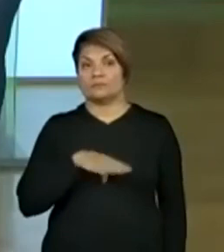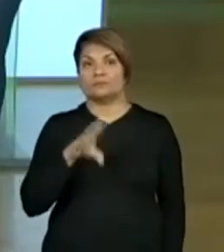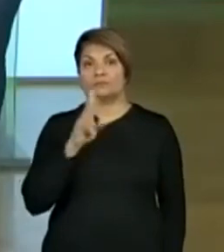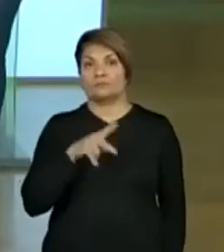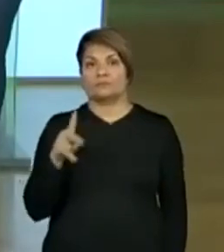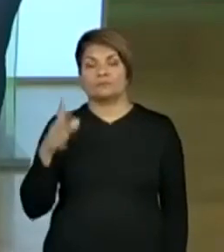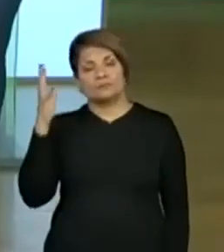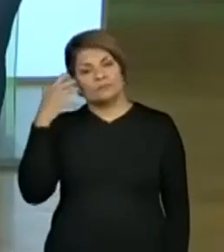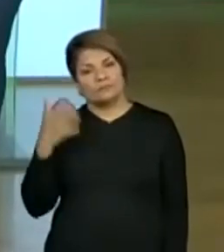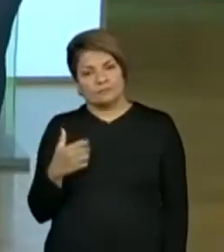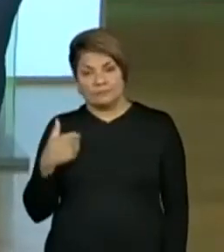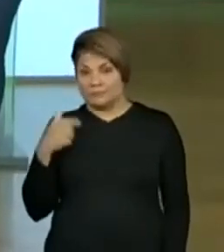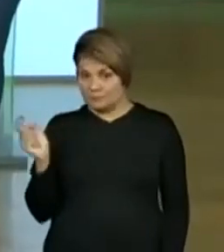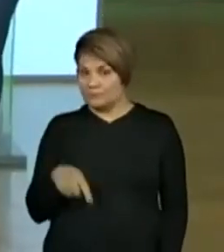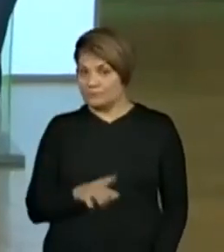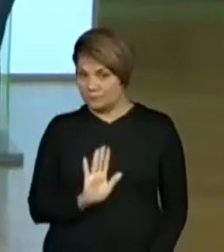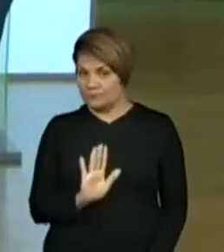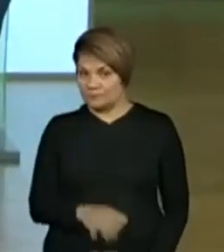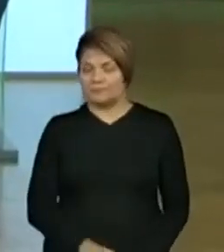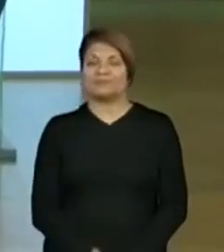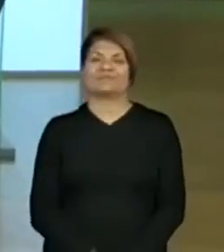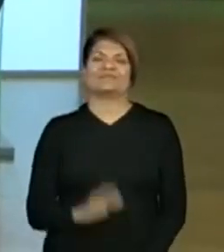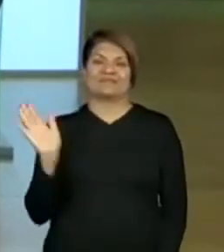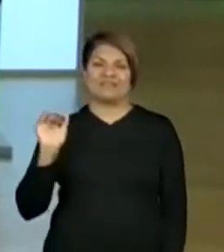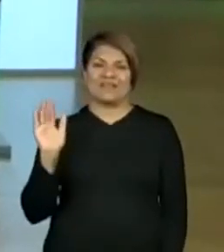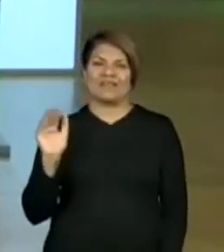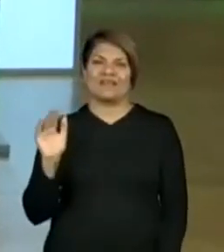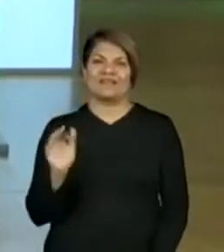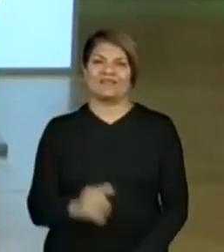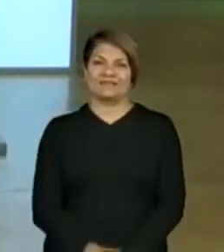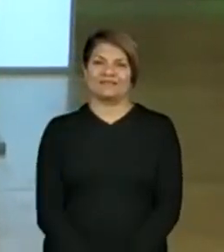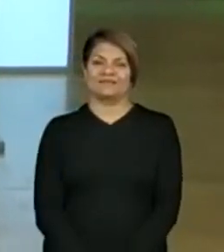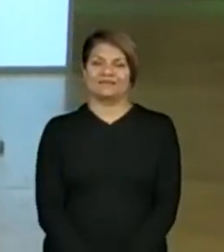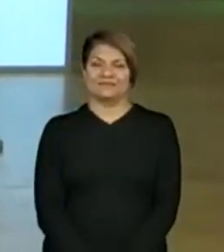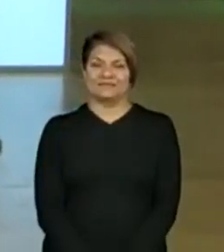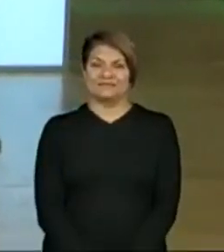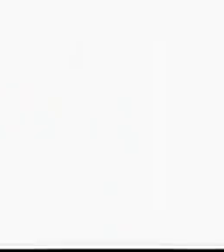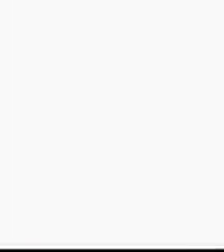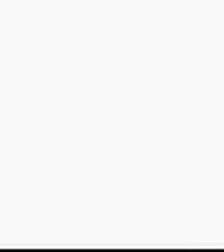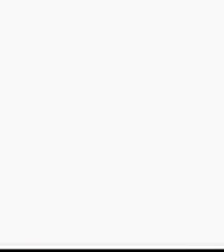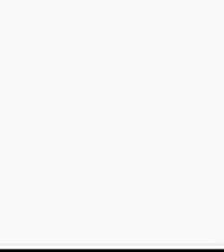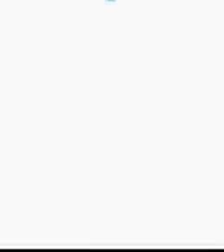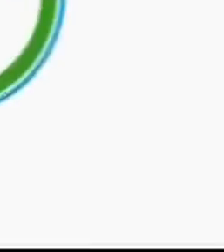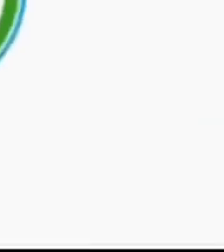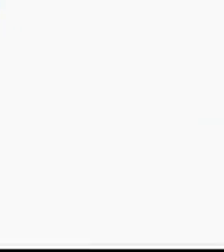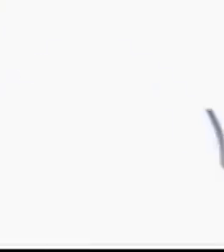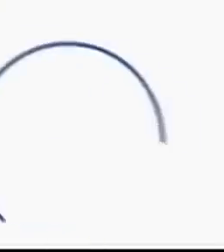Provivi, né? Já volto, tá, turminha? mais. Já volto. Tchau, turminha. Tchau. Tchau. Tchau.